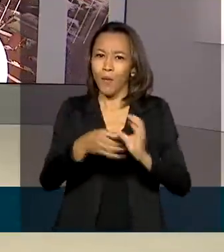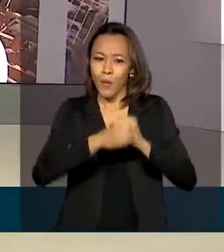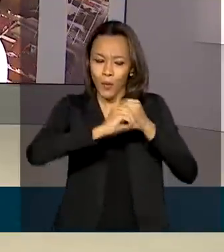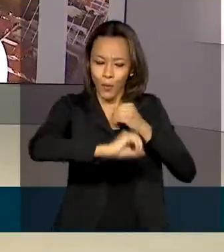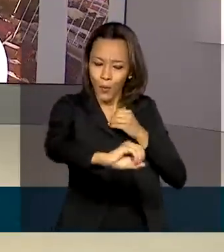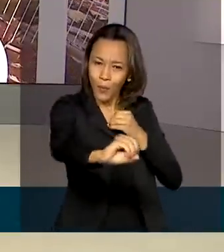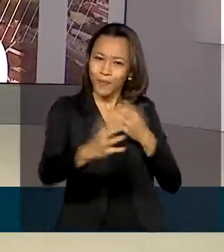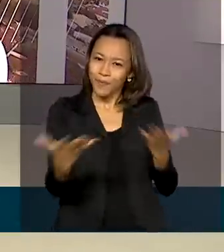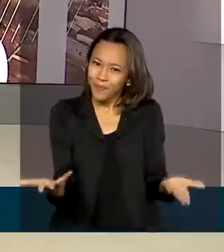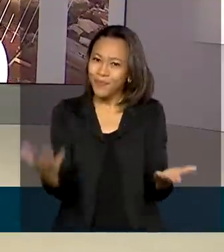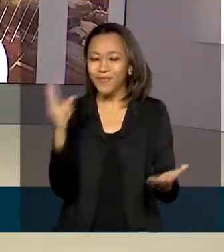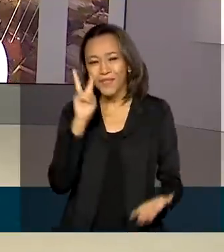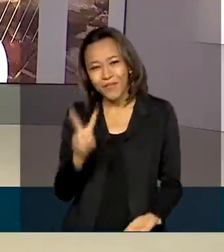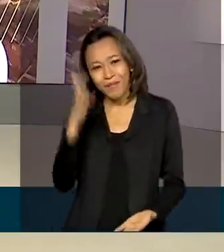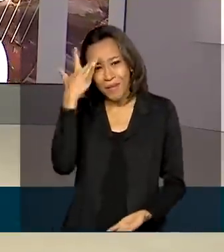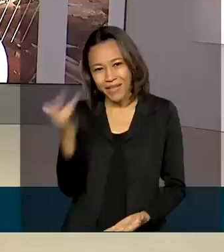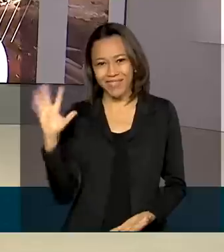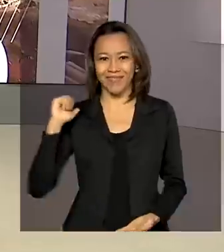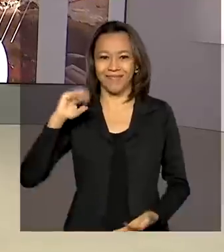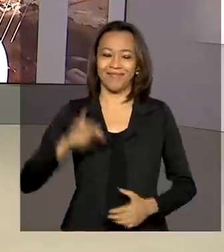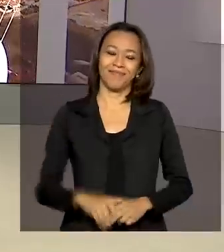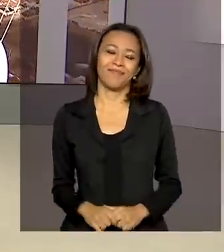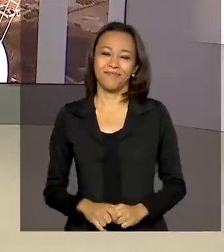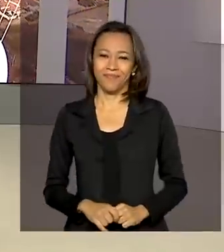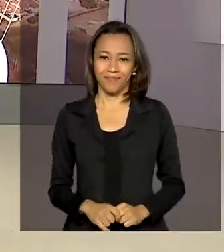PAGEU. Nos vemos amanhã. Até lá.